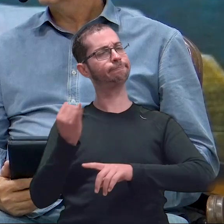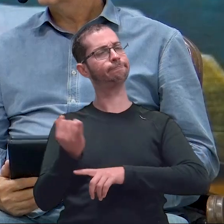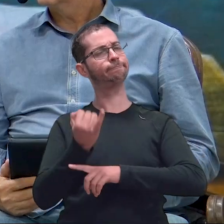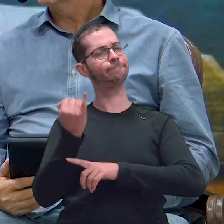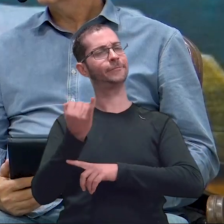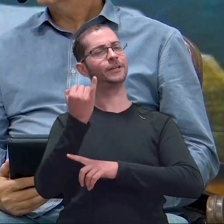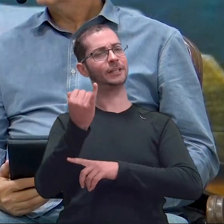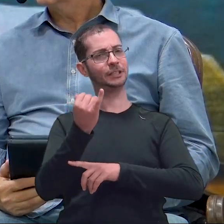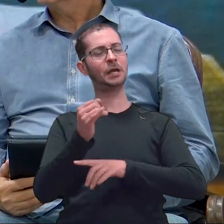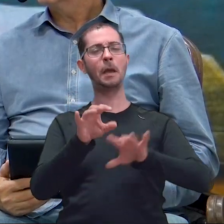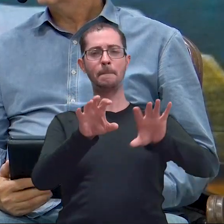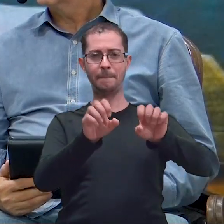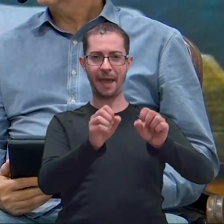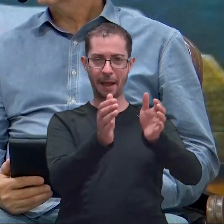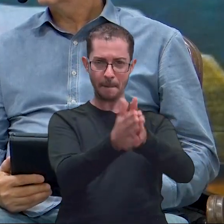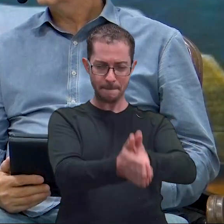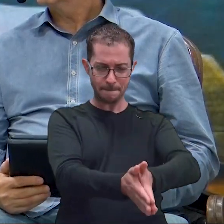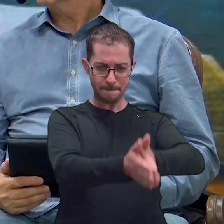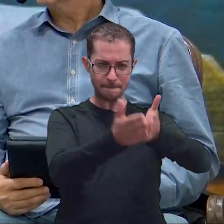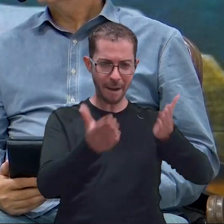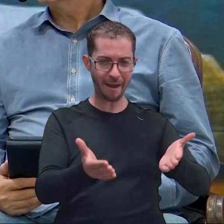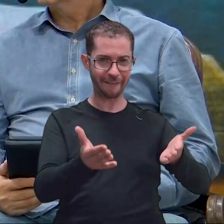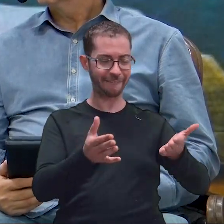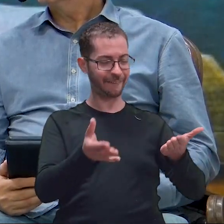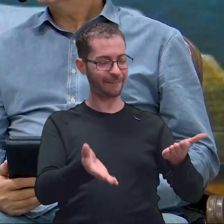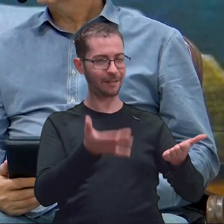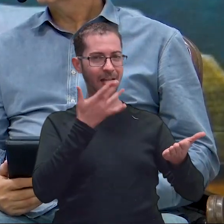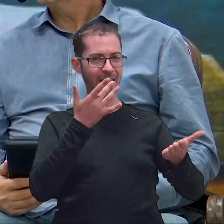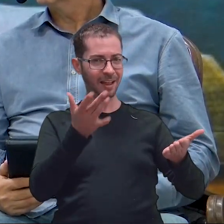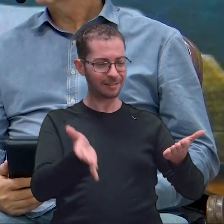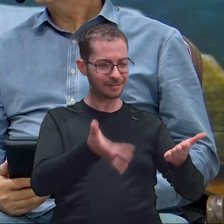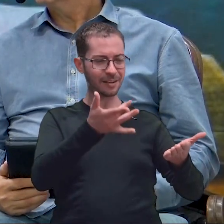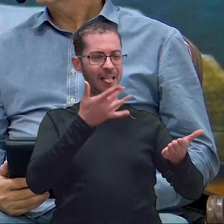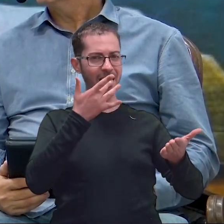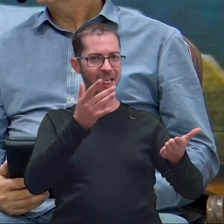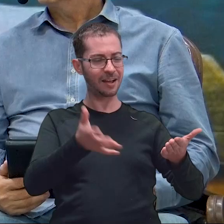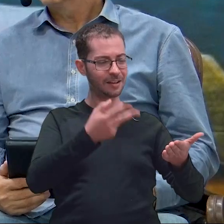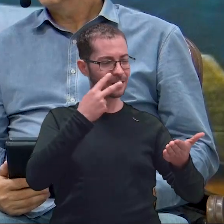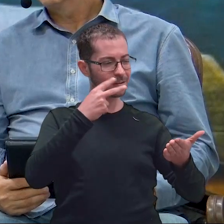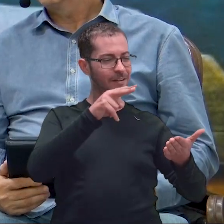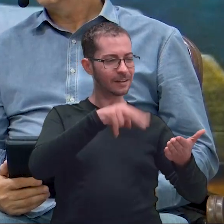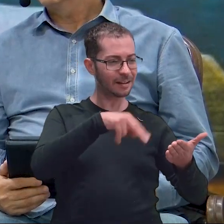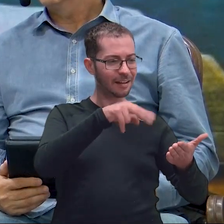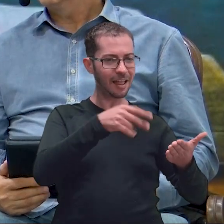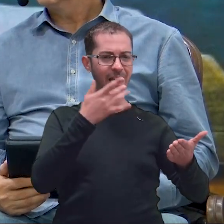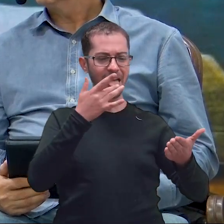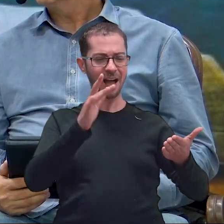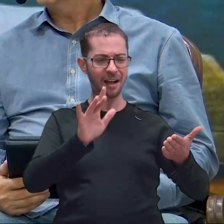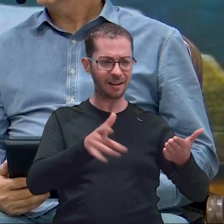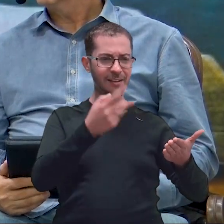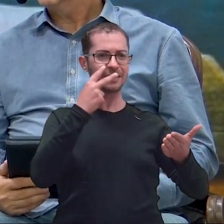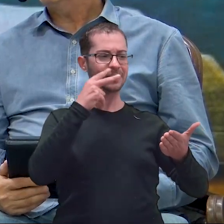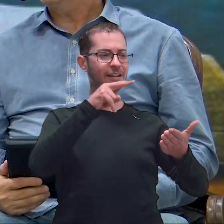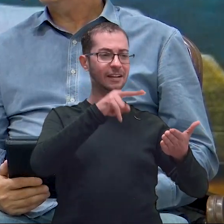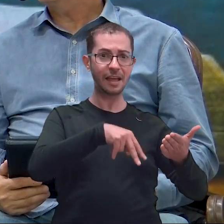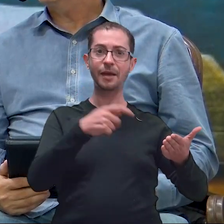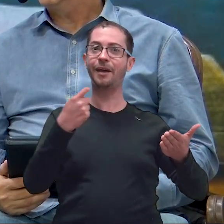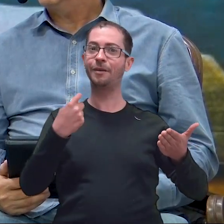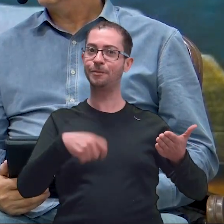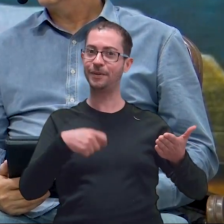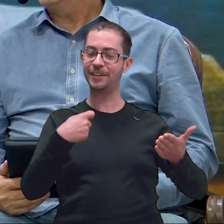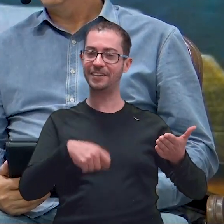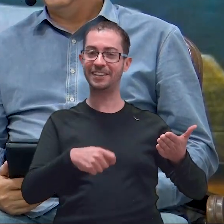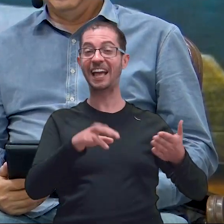que a minha esposa fez lá uma torta maravilhosa, saborosa. Mas se você não provar, você não vai saber o sabor. Nem vou